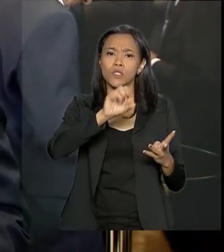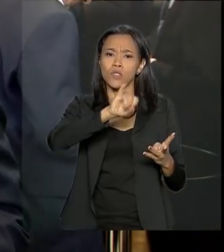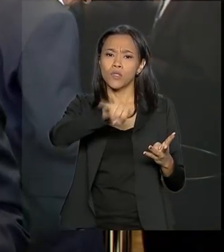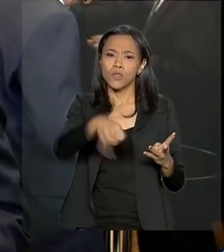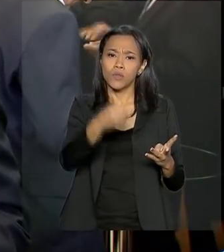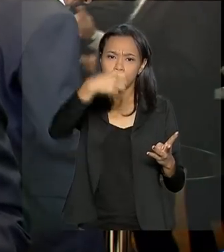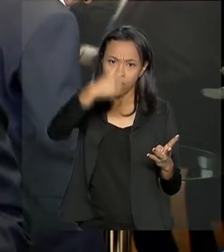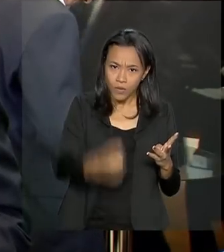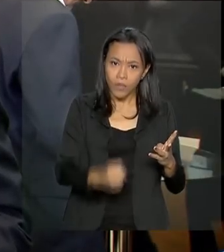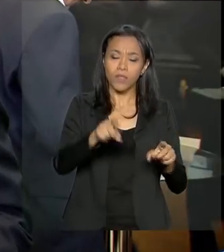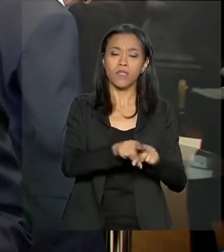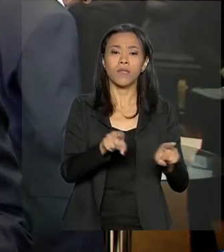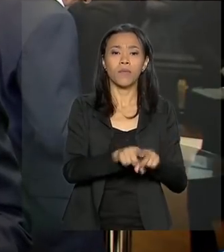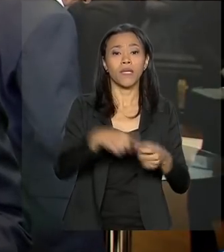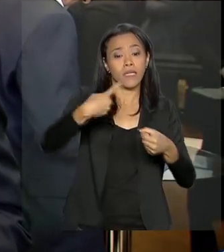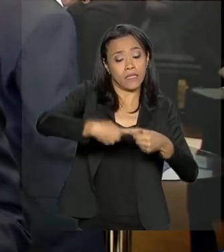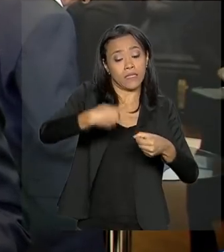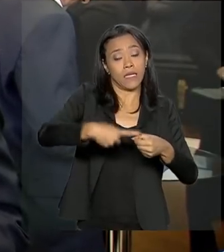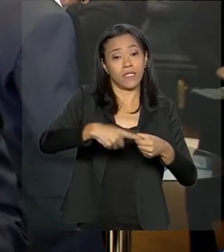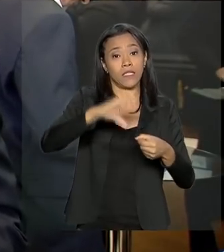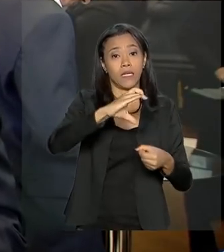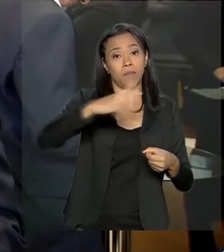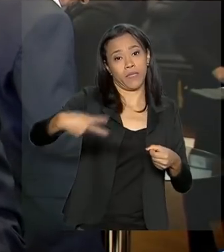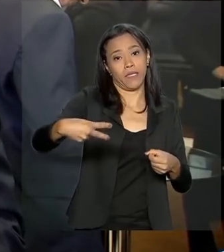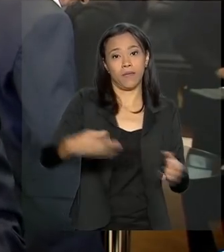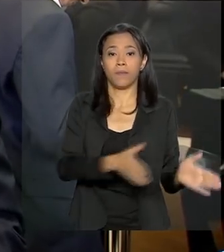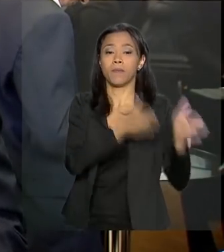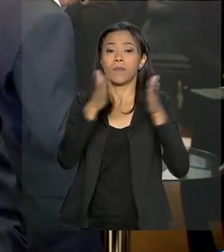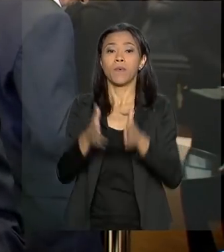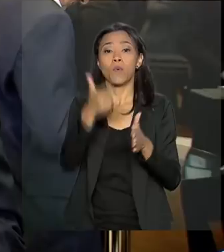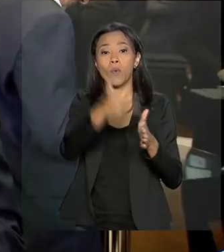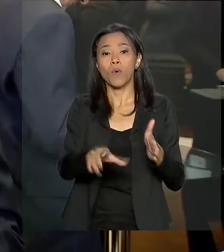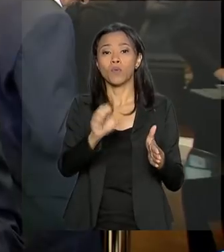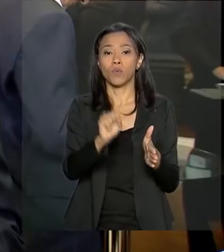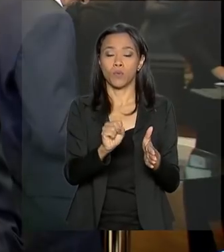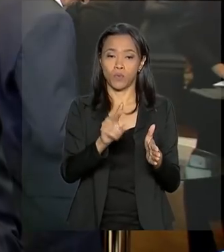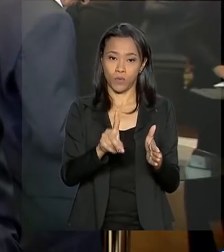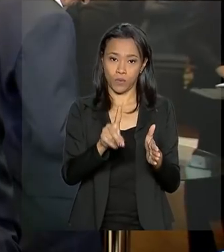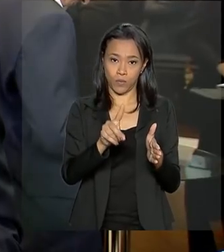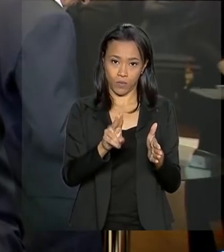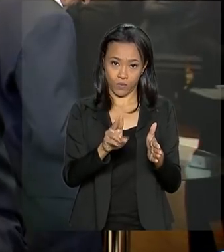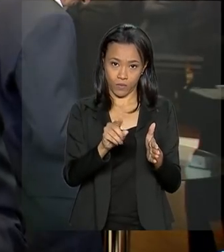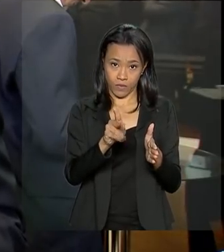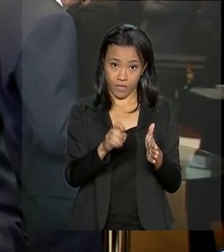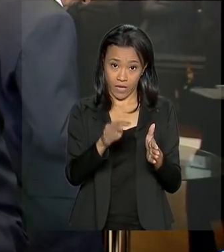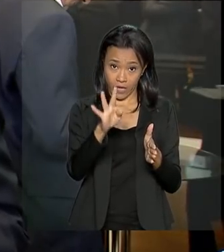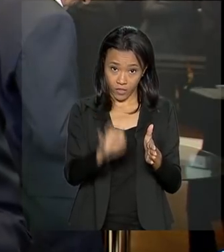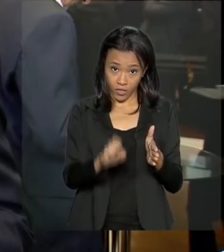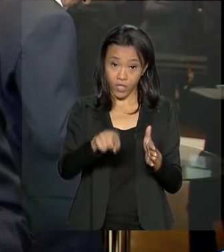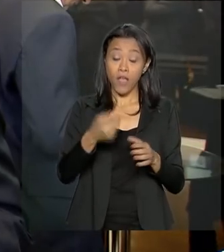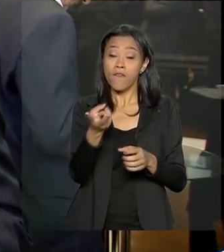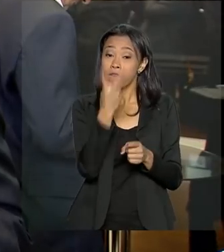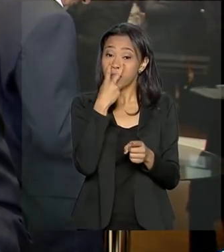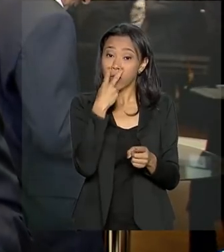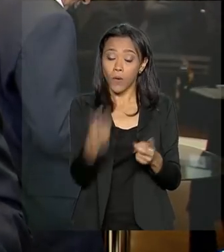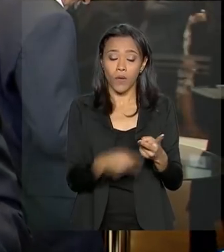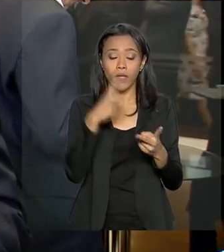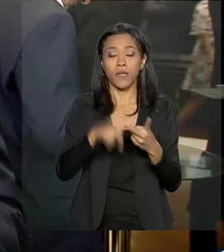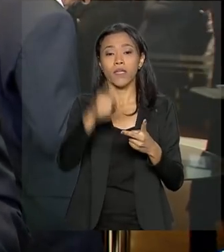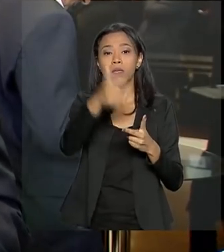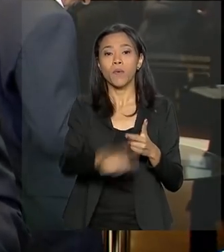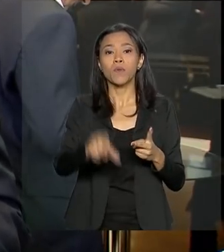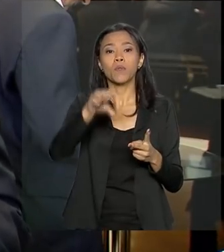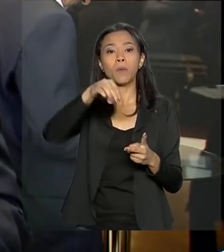e Campina Grande. O segundo bloco é o bloco do Sudeste, com os aeroportos de Vitória, no Espírito Santo, e Macaé,